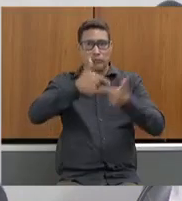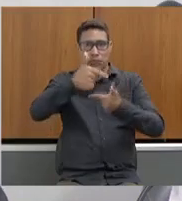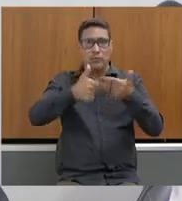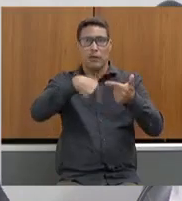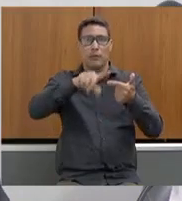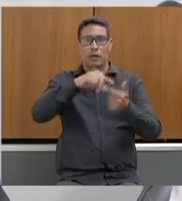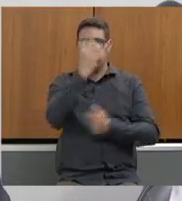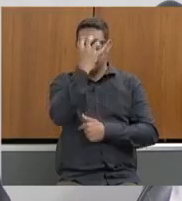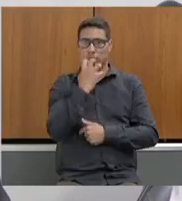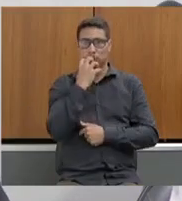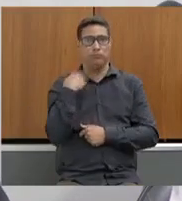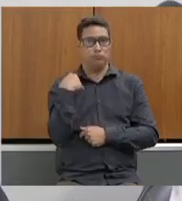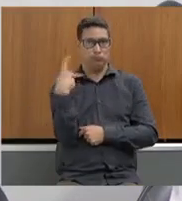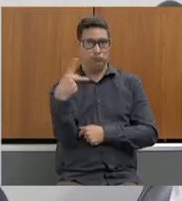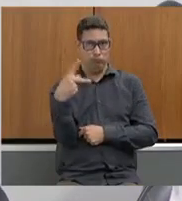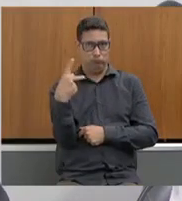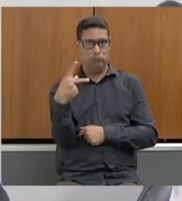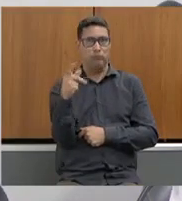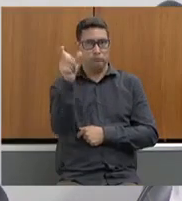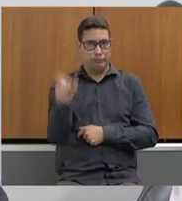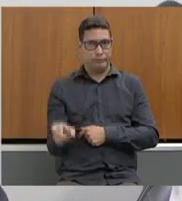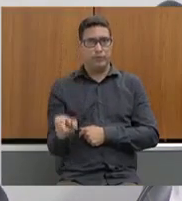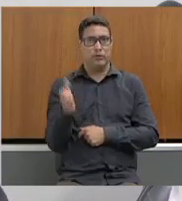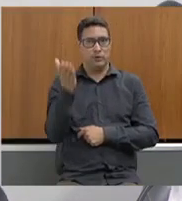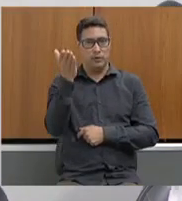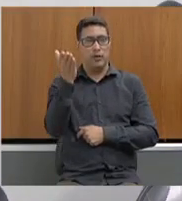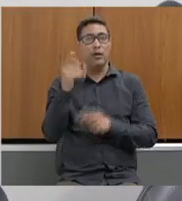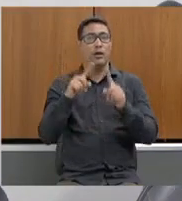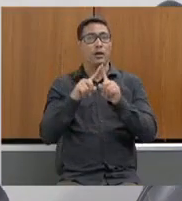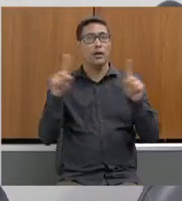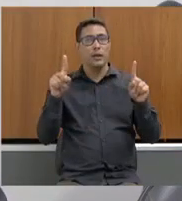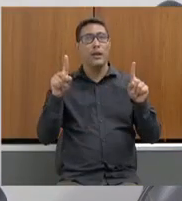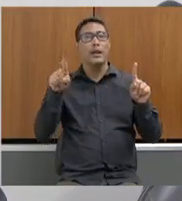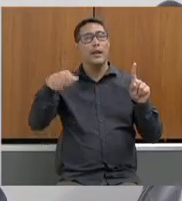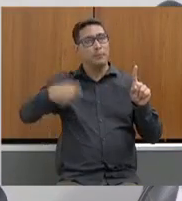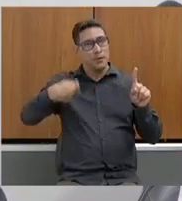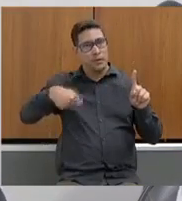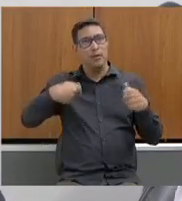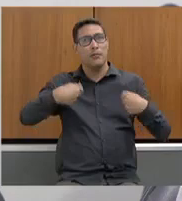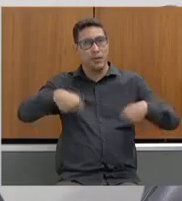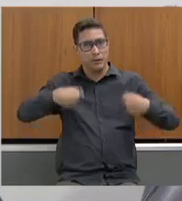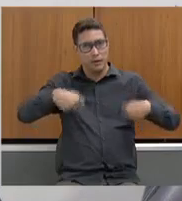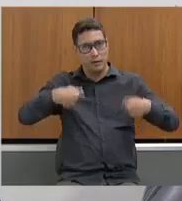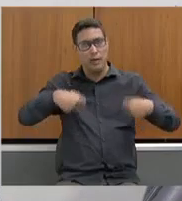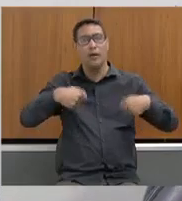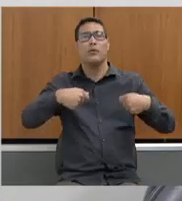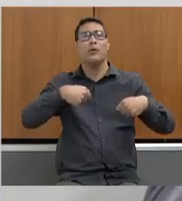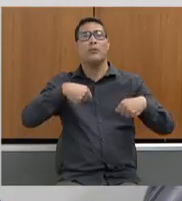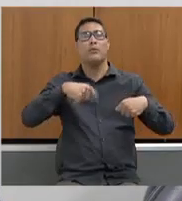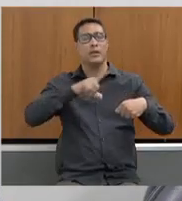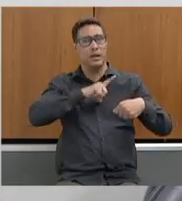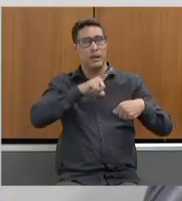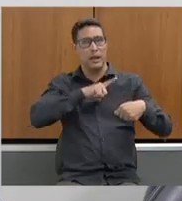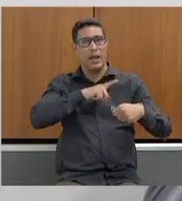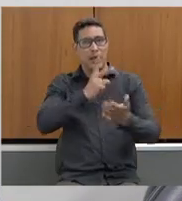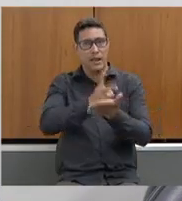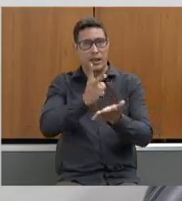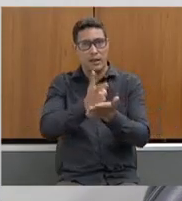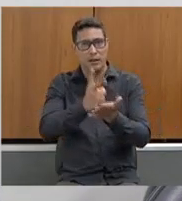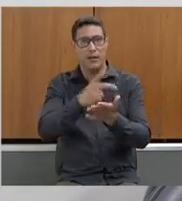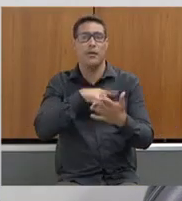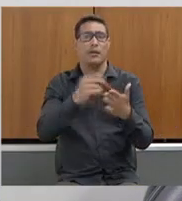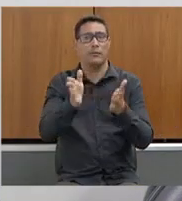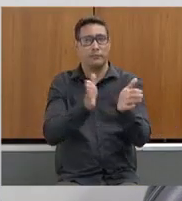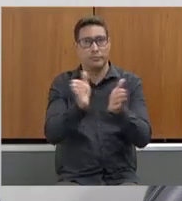da senhora, e realmente precisamos contar sempre com essa sensibilidade